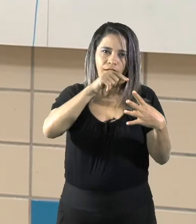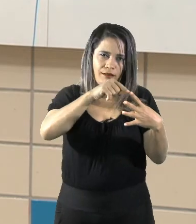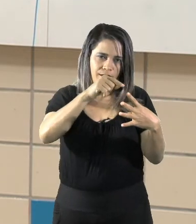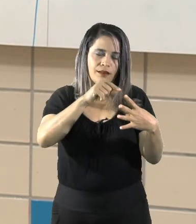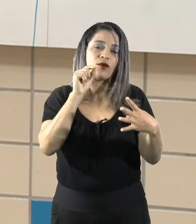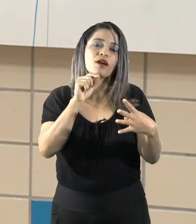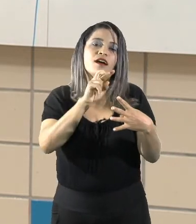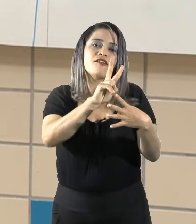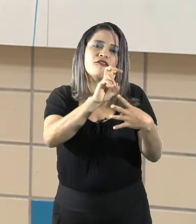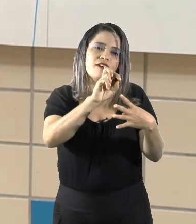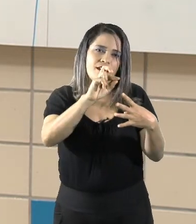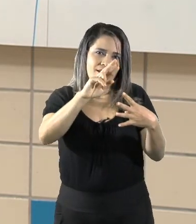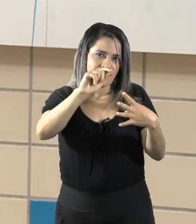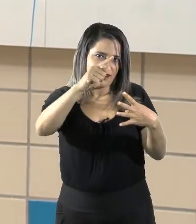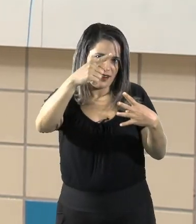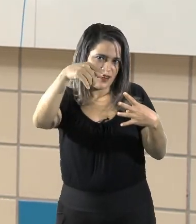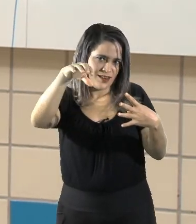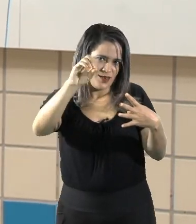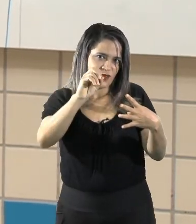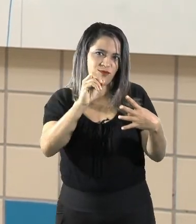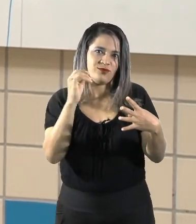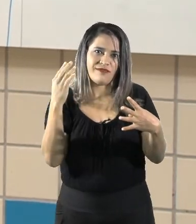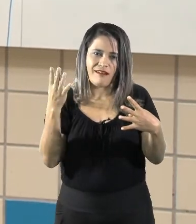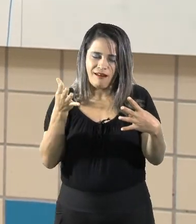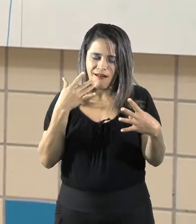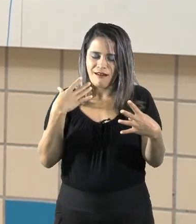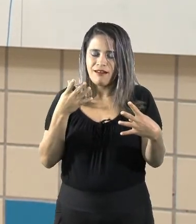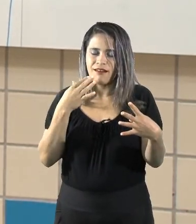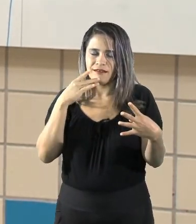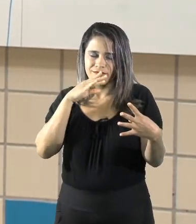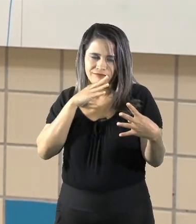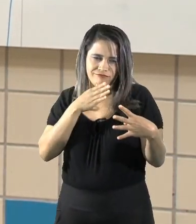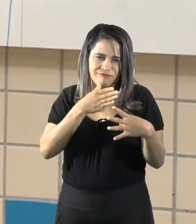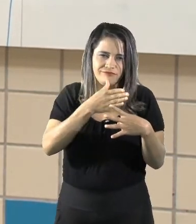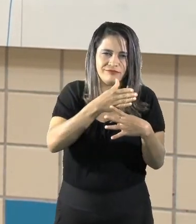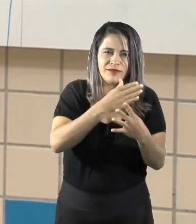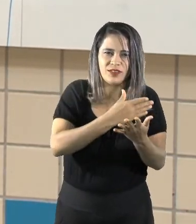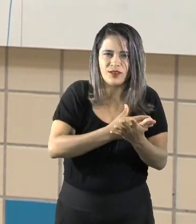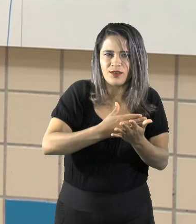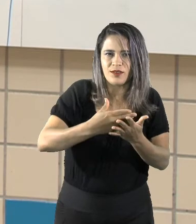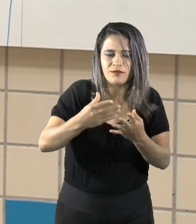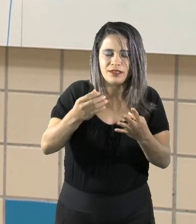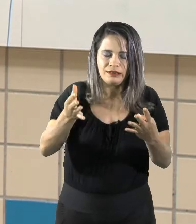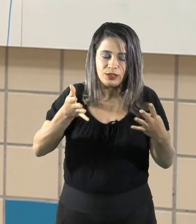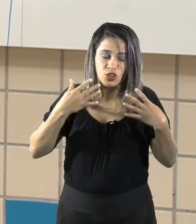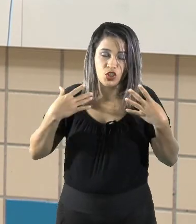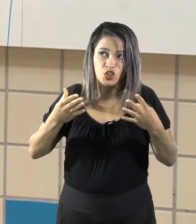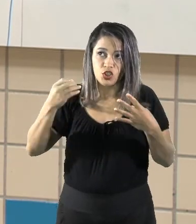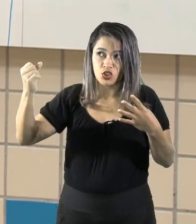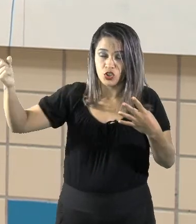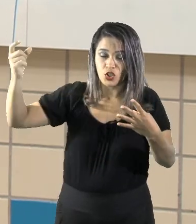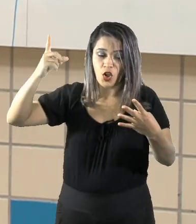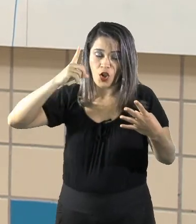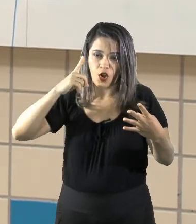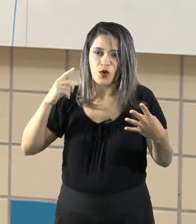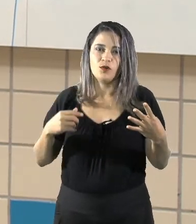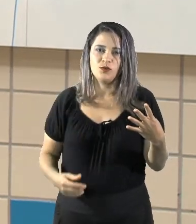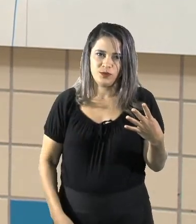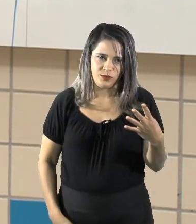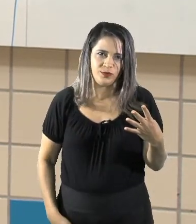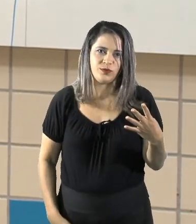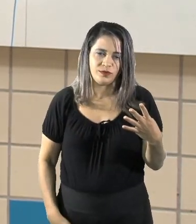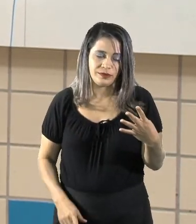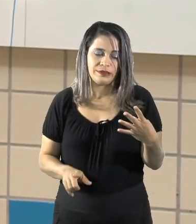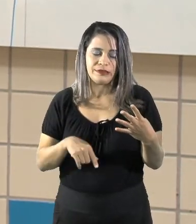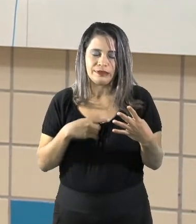estação do verão, estamos entrando na estação do verão. Então, nós recebemos mais Sol. E quando há, e